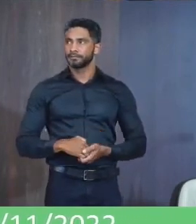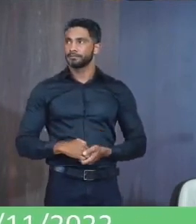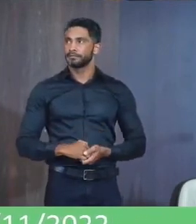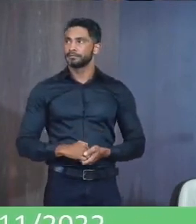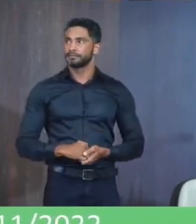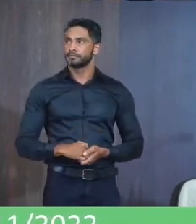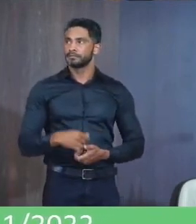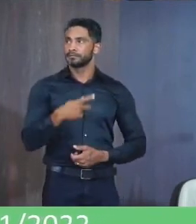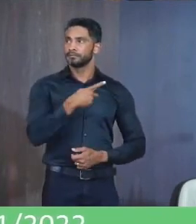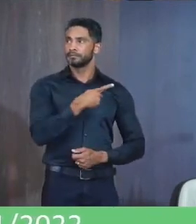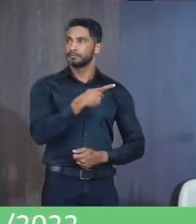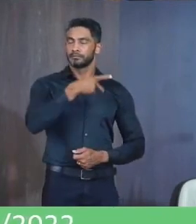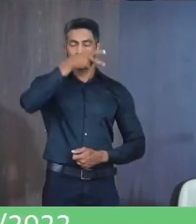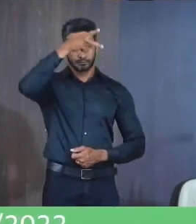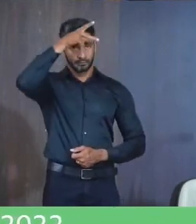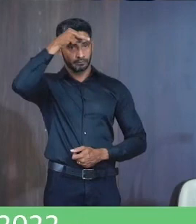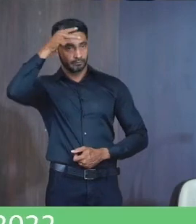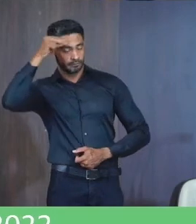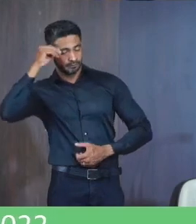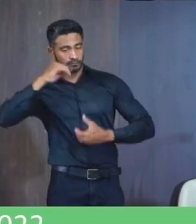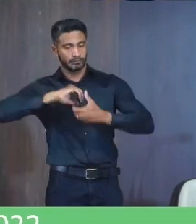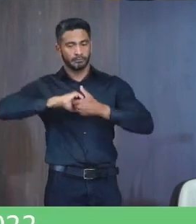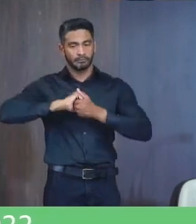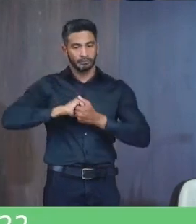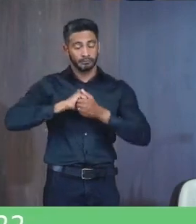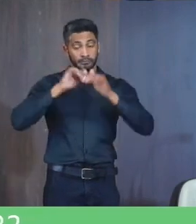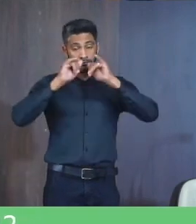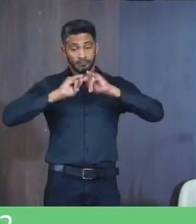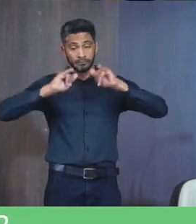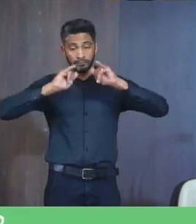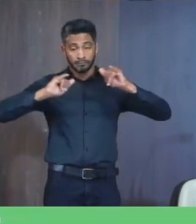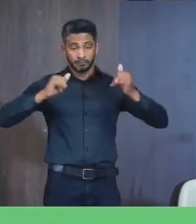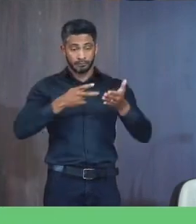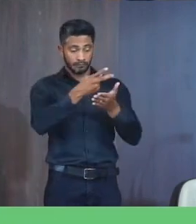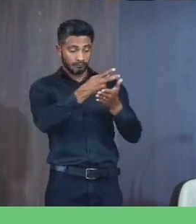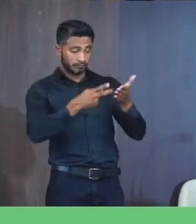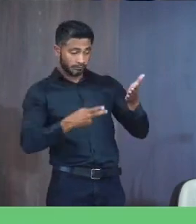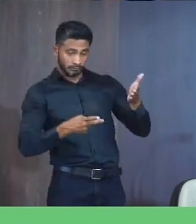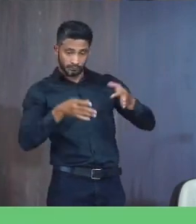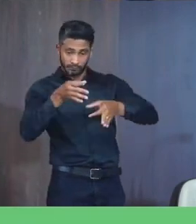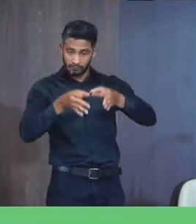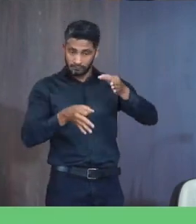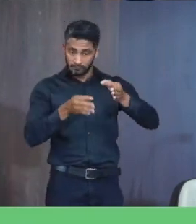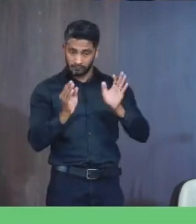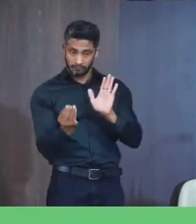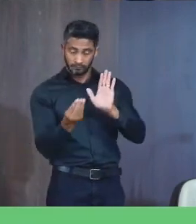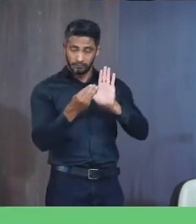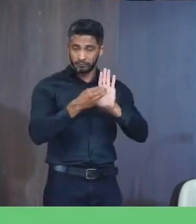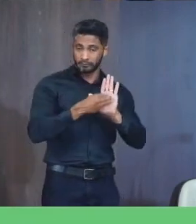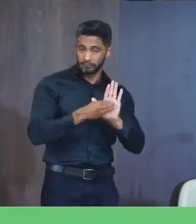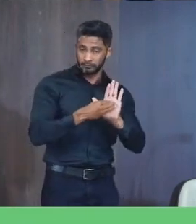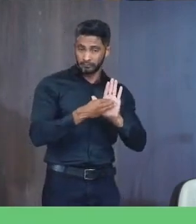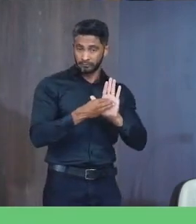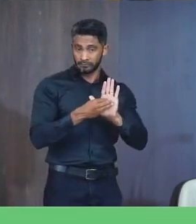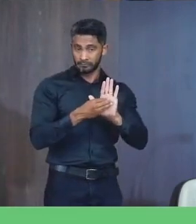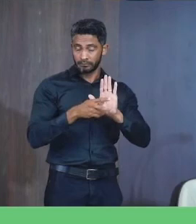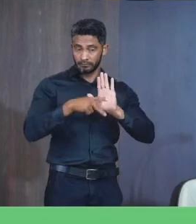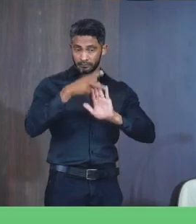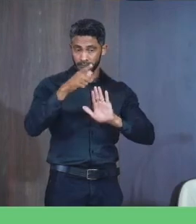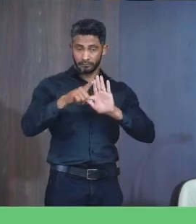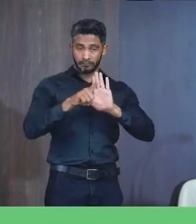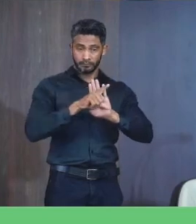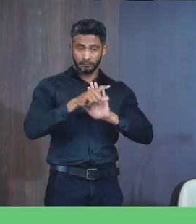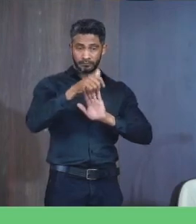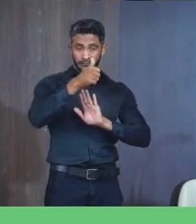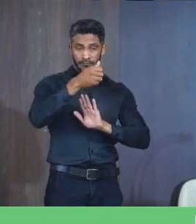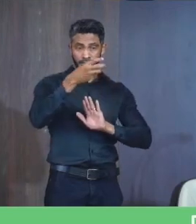Senhor prefeito Cumprimentando cordialmente Vimos informá-lo Do parecer jurídico Anexo Contrário A tramitação Do projeto De lei